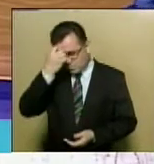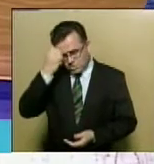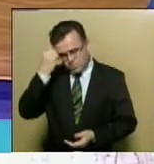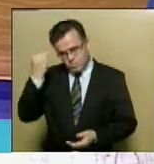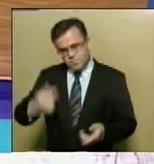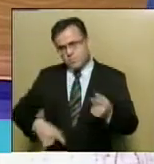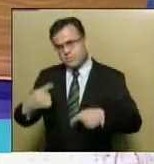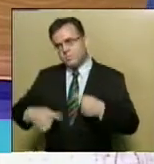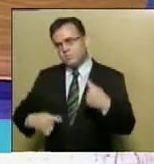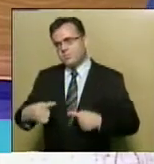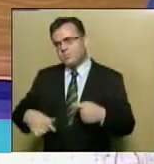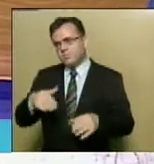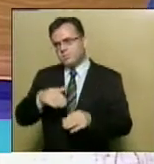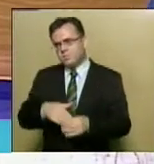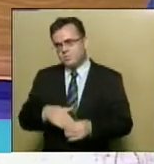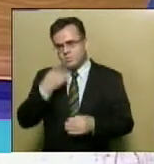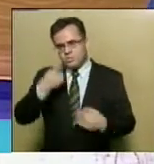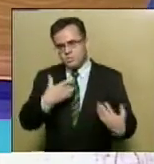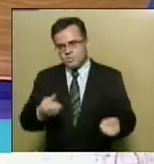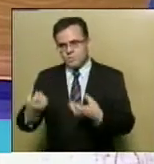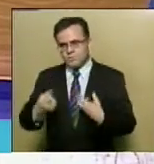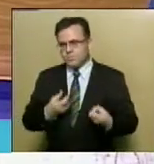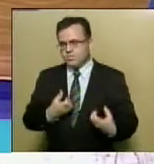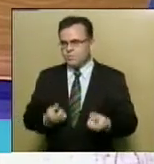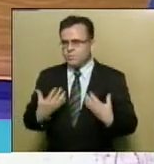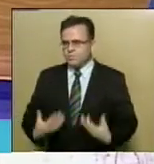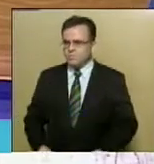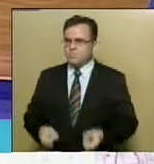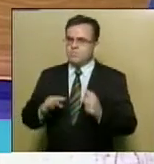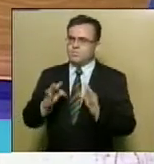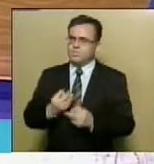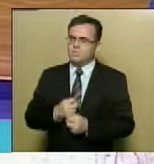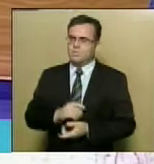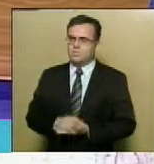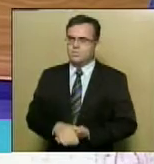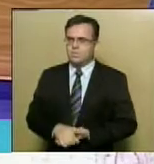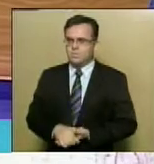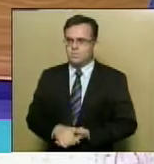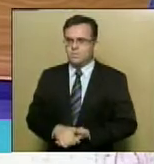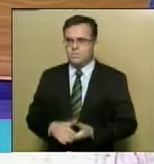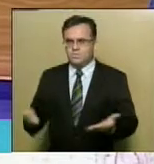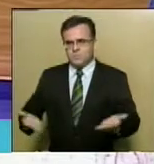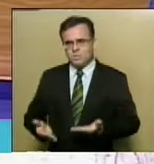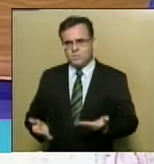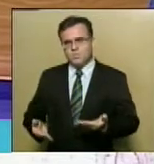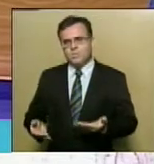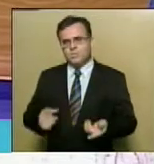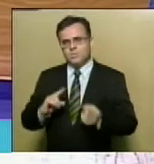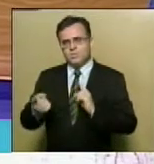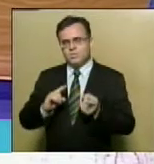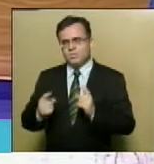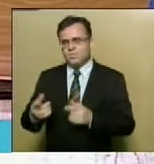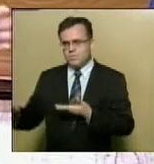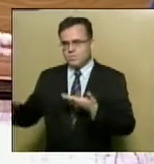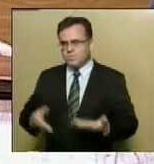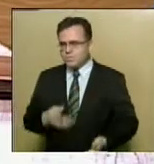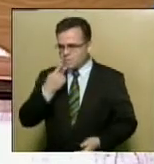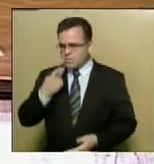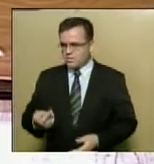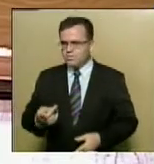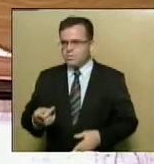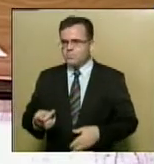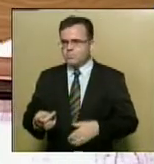discussão, em votação, os deputados que aprovam com os aprovados. Passaremos para o pequeno expediente, com a palavra do deputado Gilmar